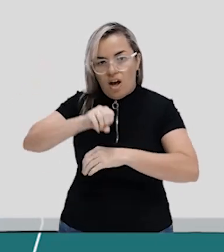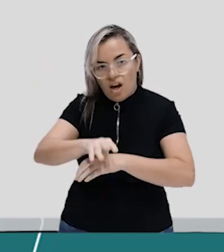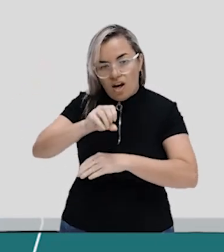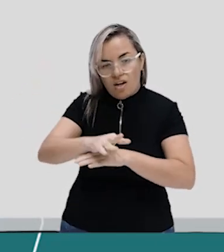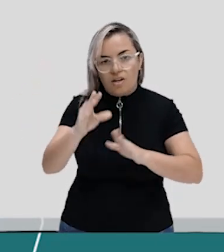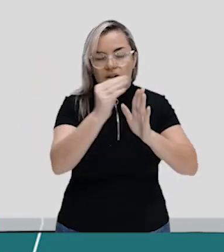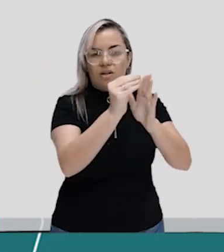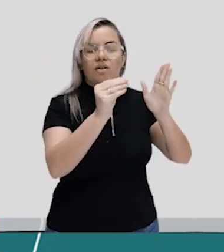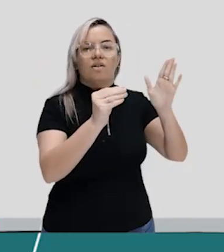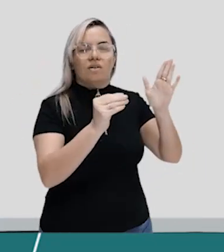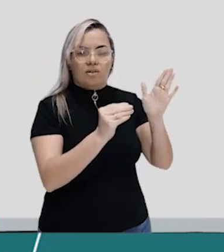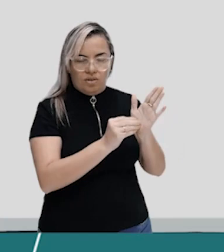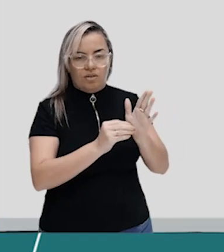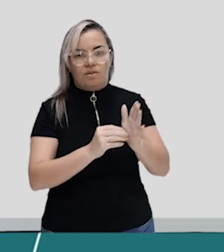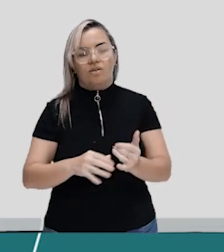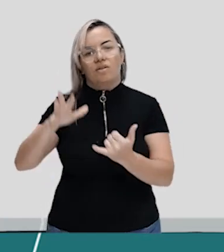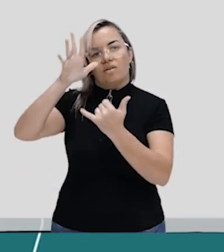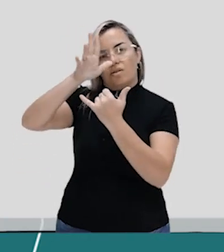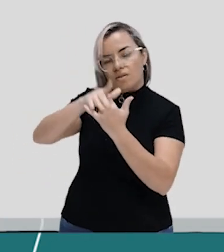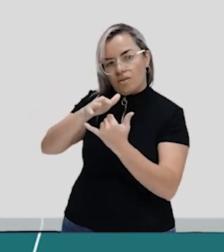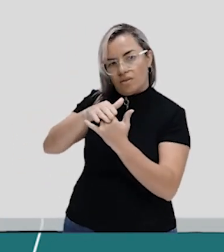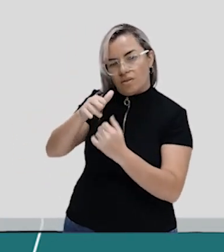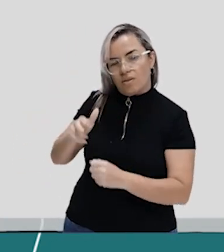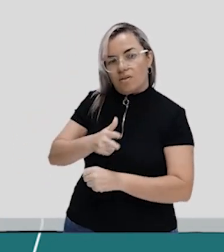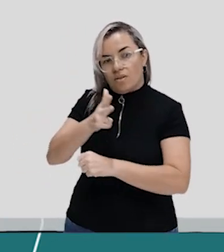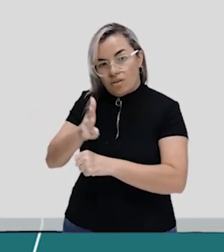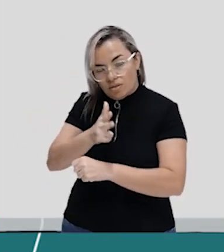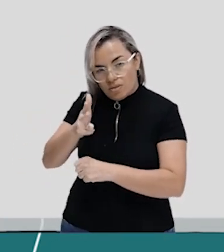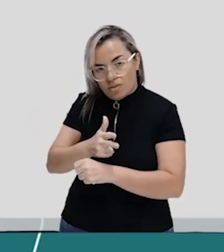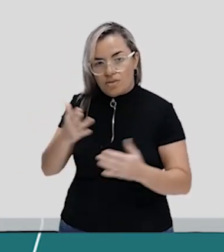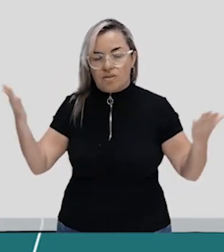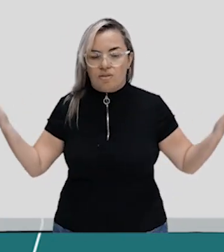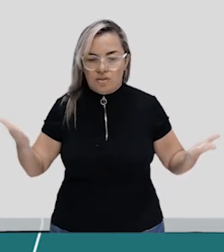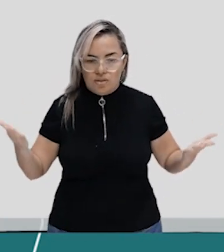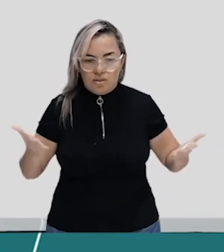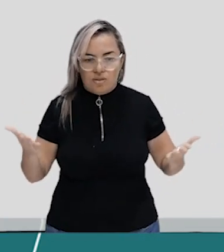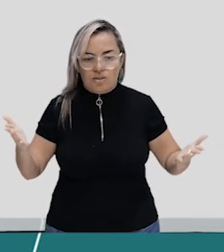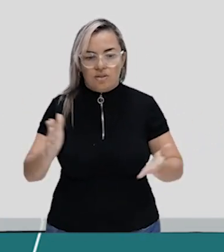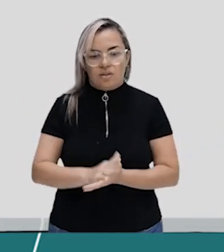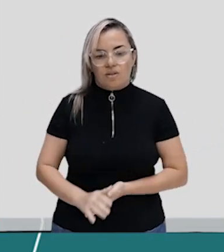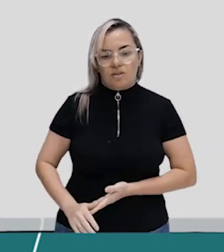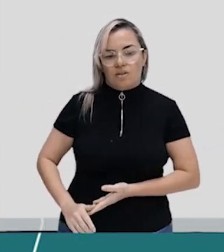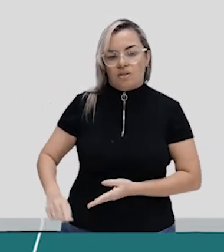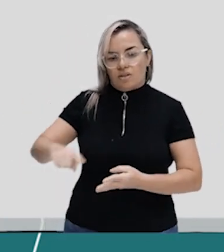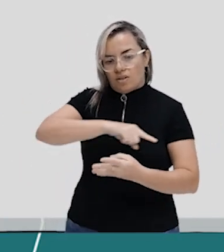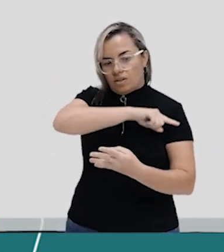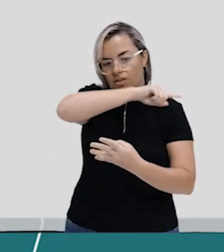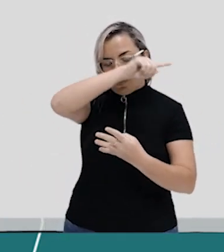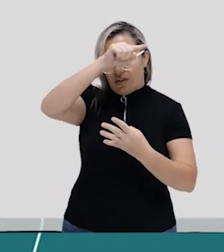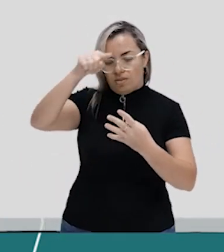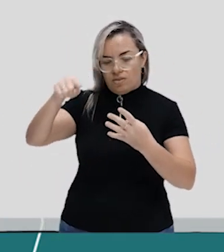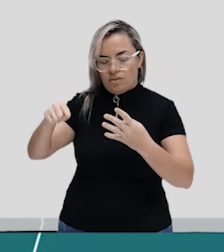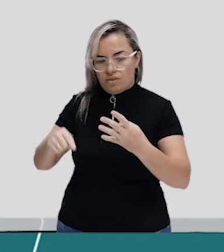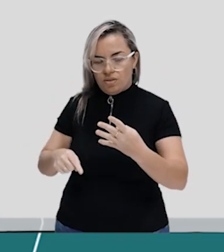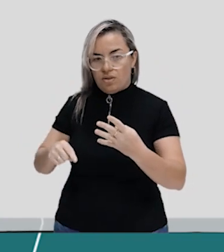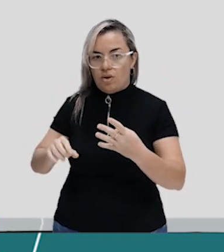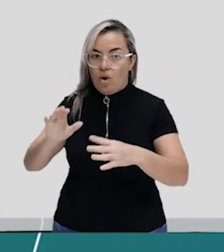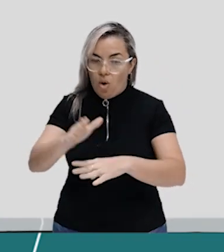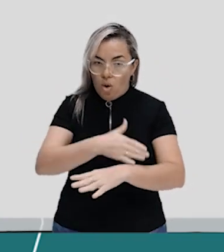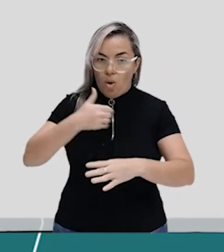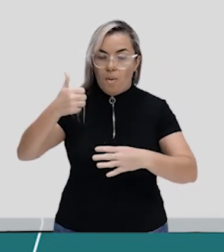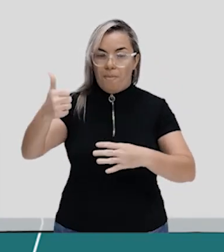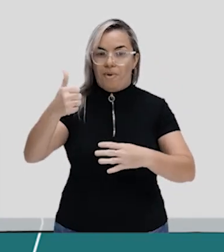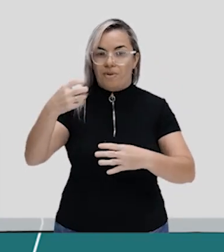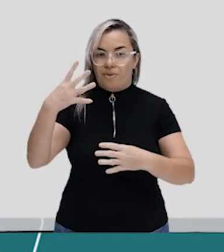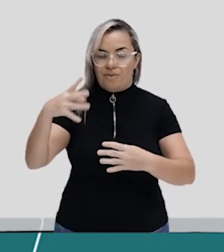passar nessa videoaula de hoje. E a videoaula de hoje está dividida em três partes. Na primeira parte, ou melhor, em quatro